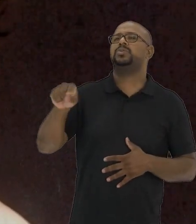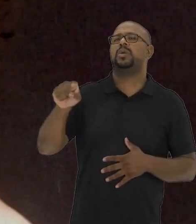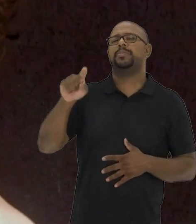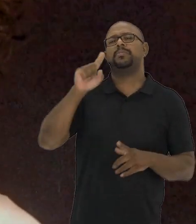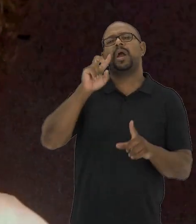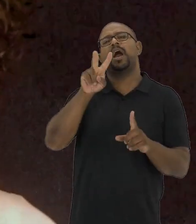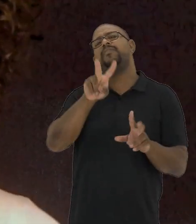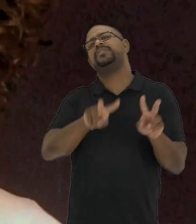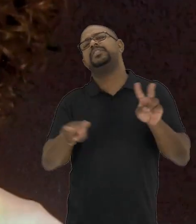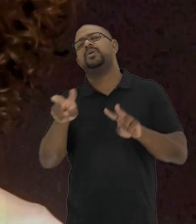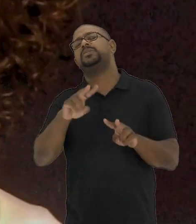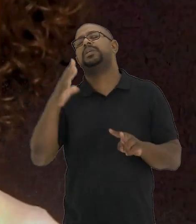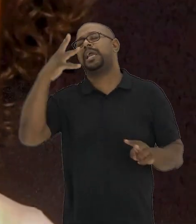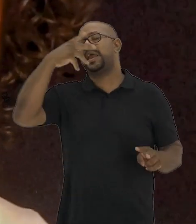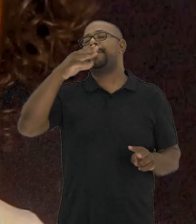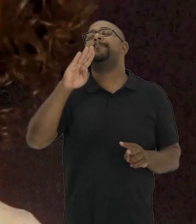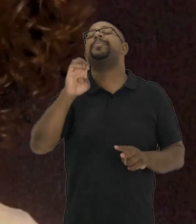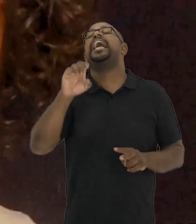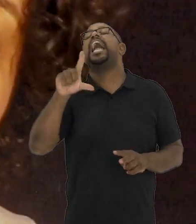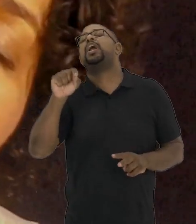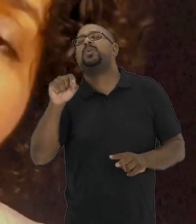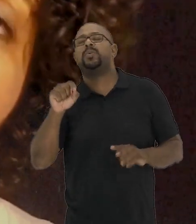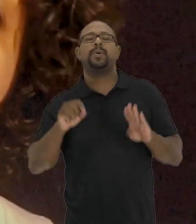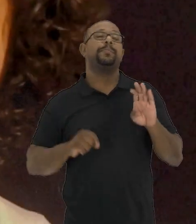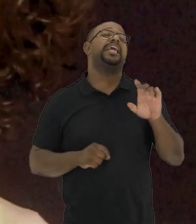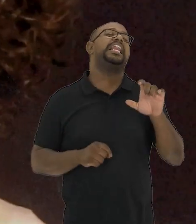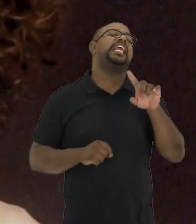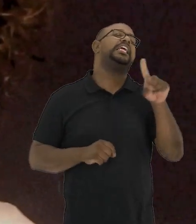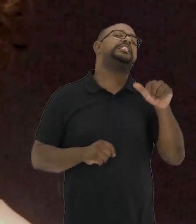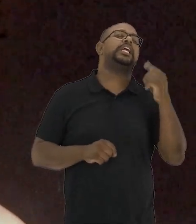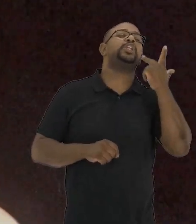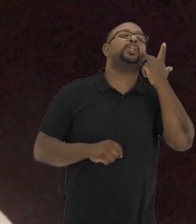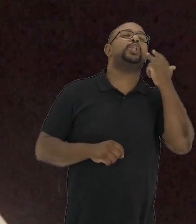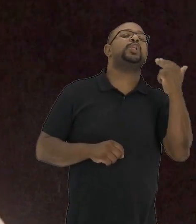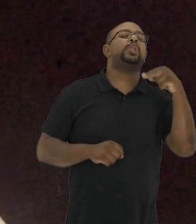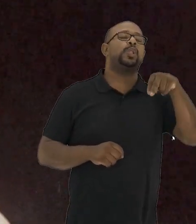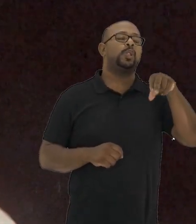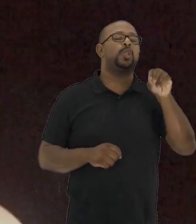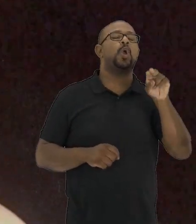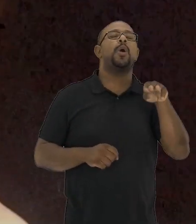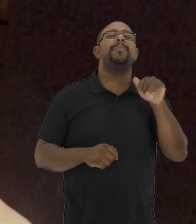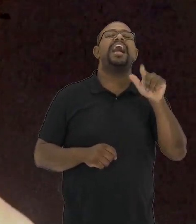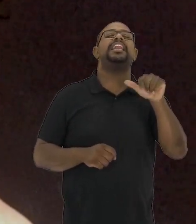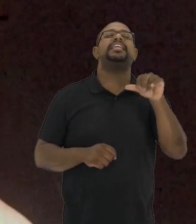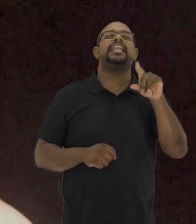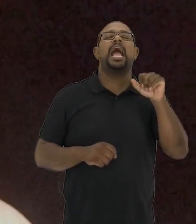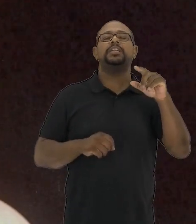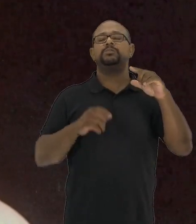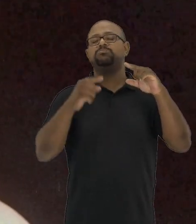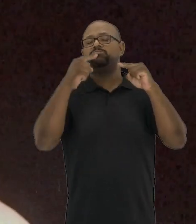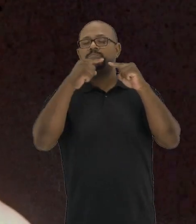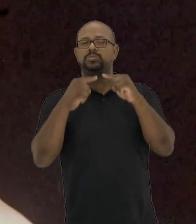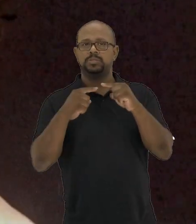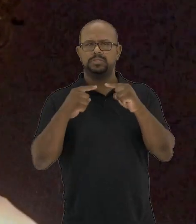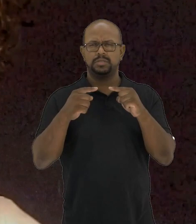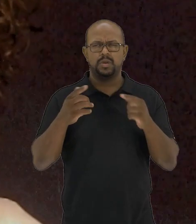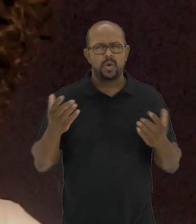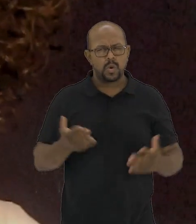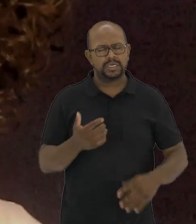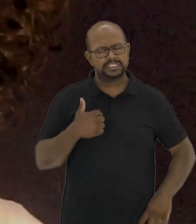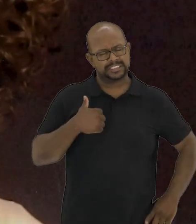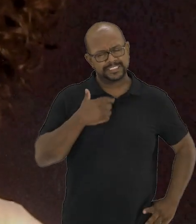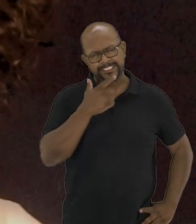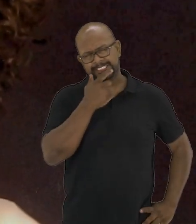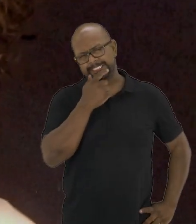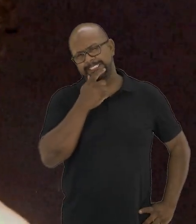representados sobre uma perspectiva de beleza, de belo, de anormalidade e de simetria,